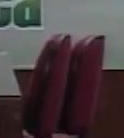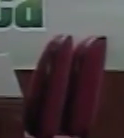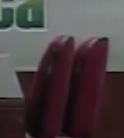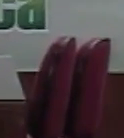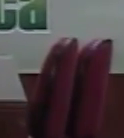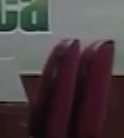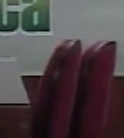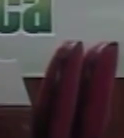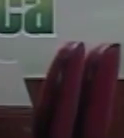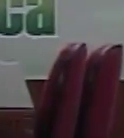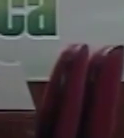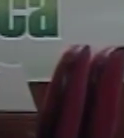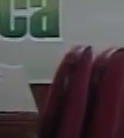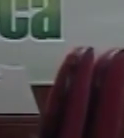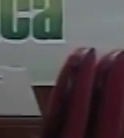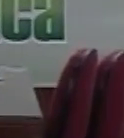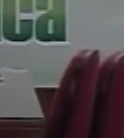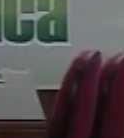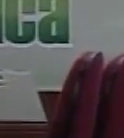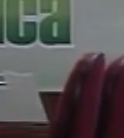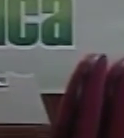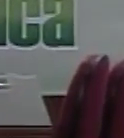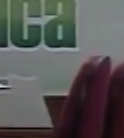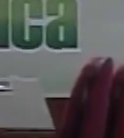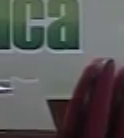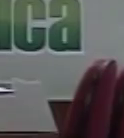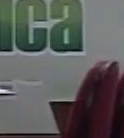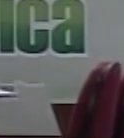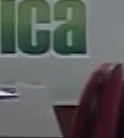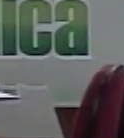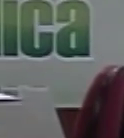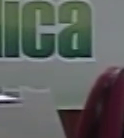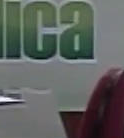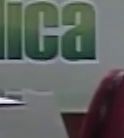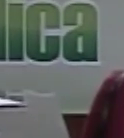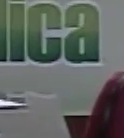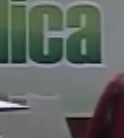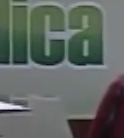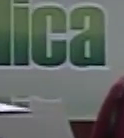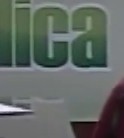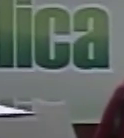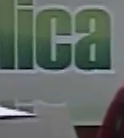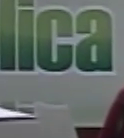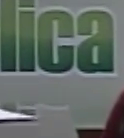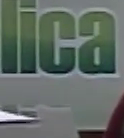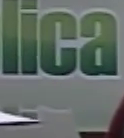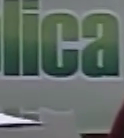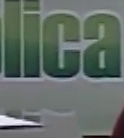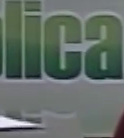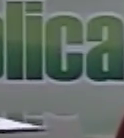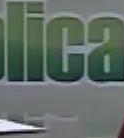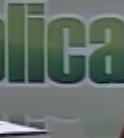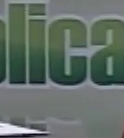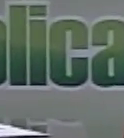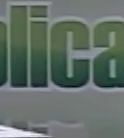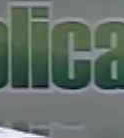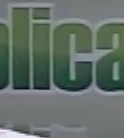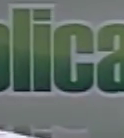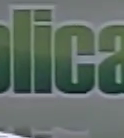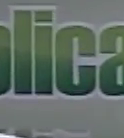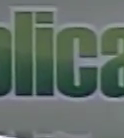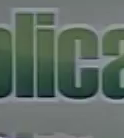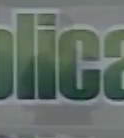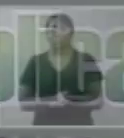seria 9 de setembro. Nós teremos a sessão, realmente, como já versamos,